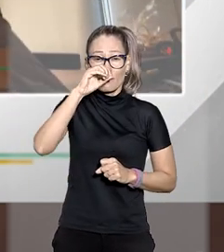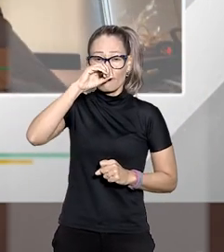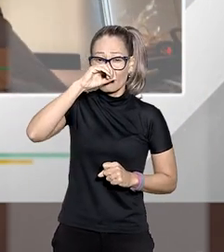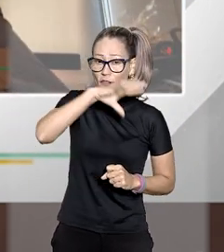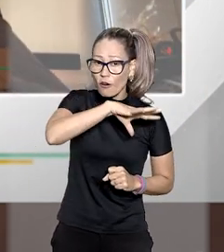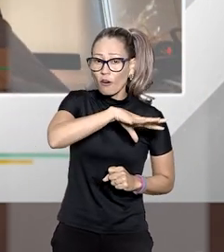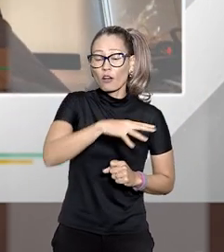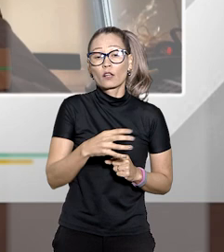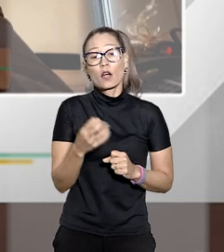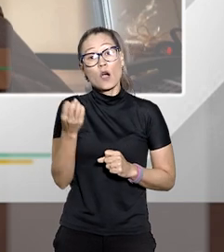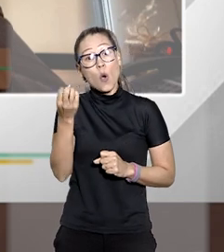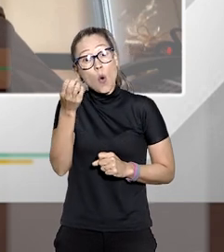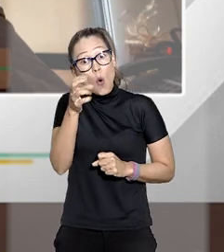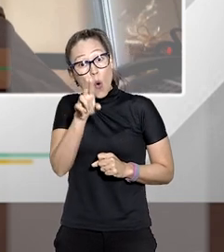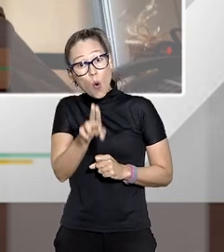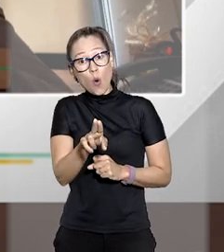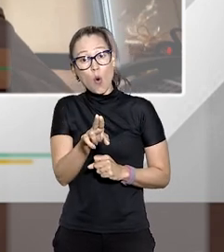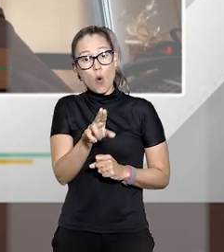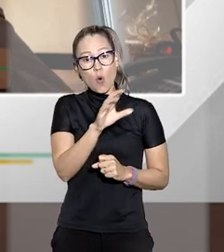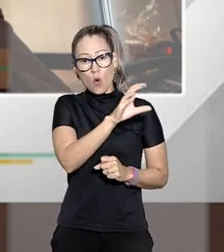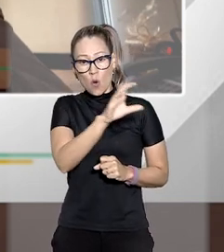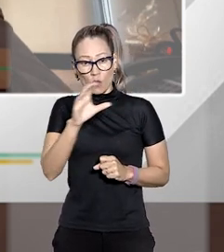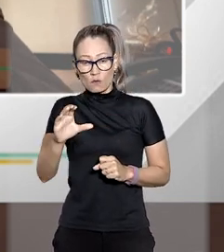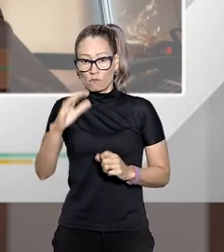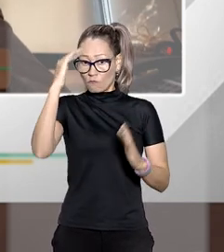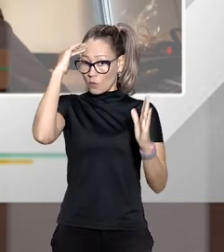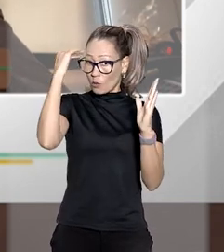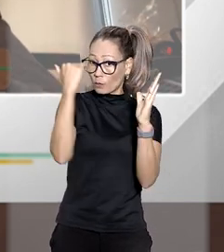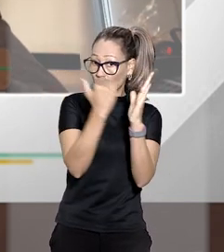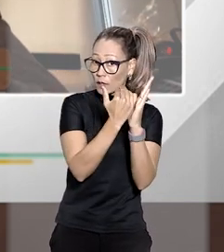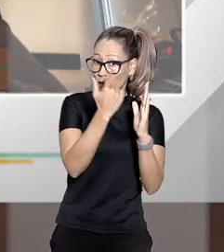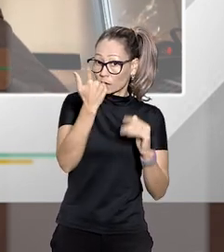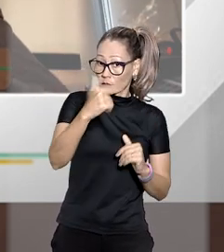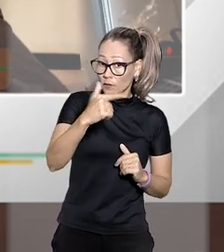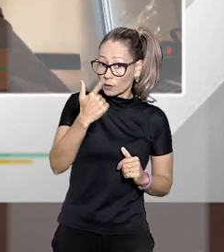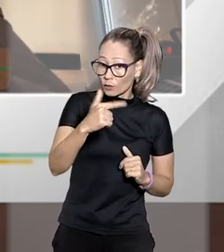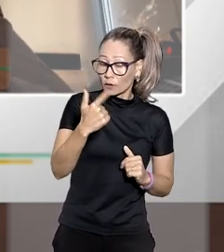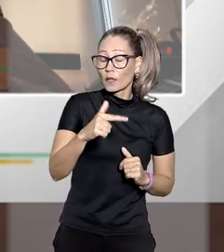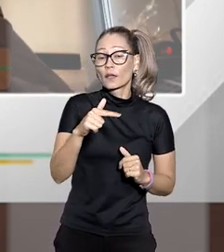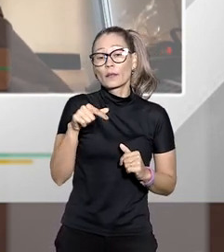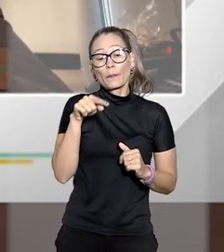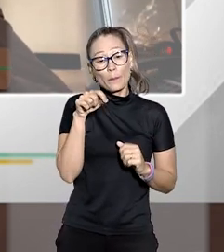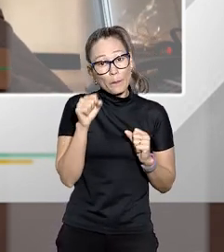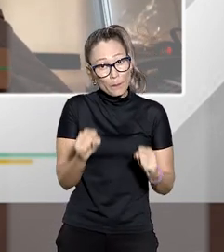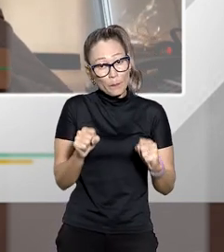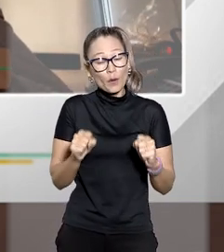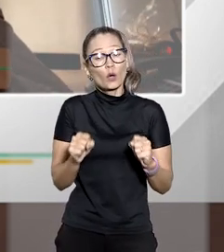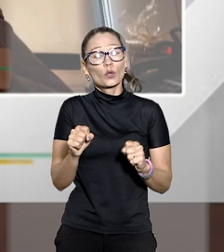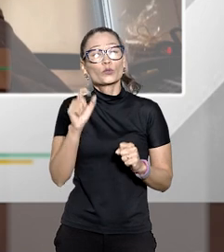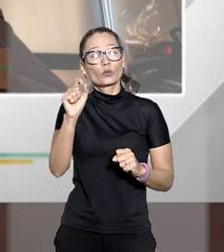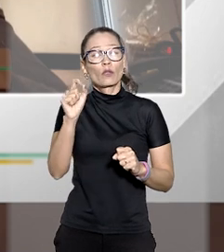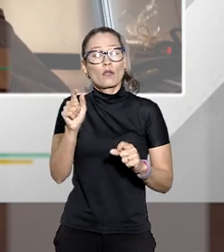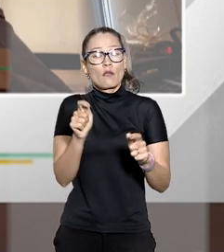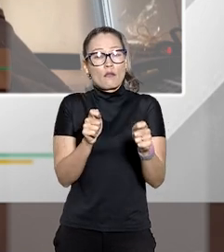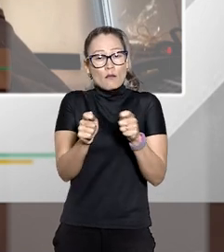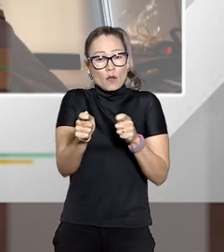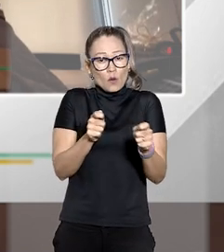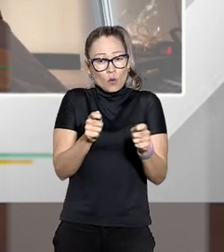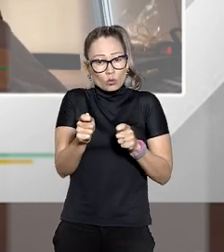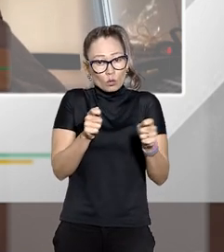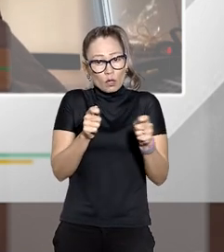de dispositivo na constituição de acordo de turma recursal ele pode e deve ser